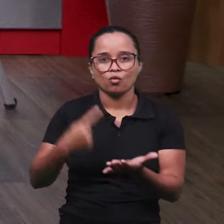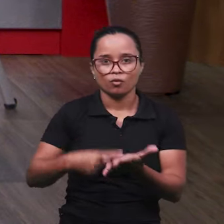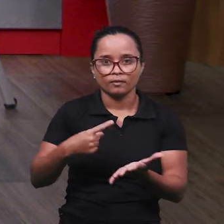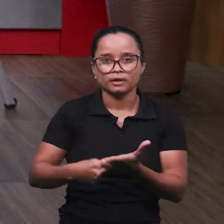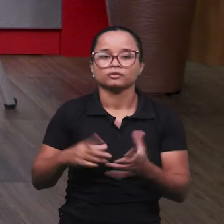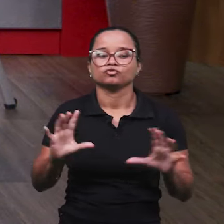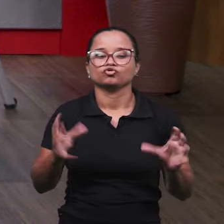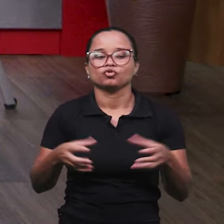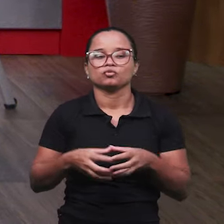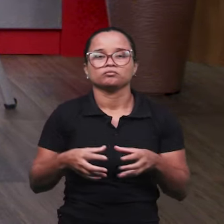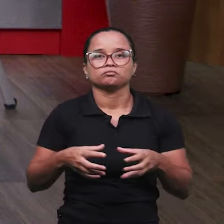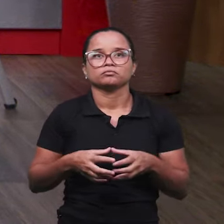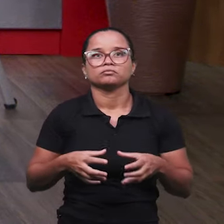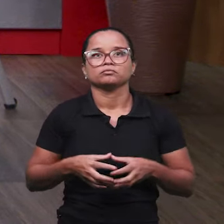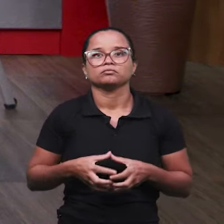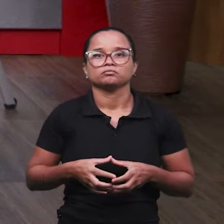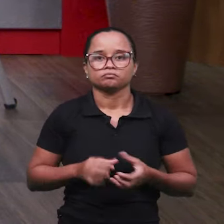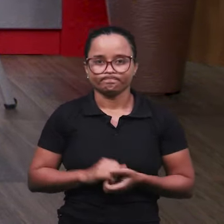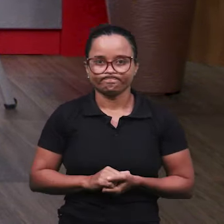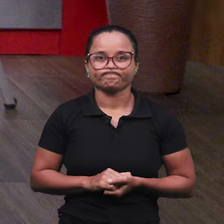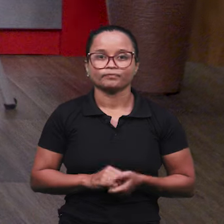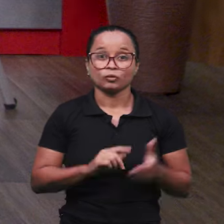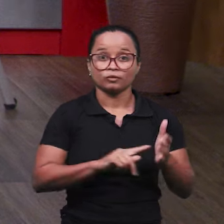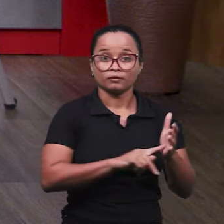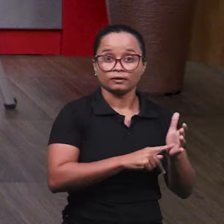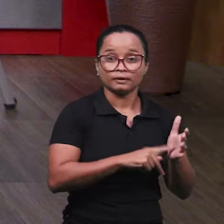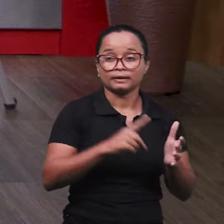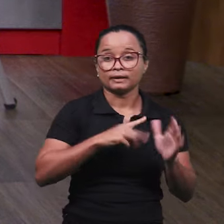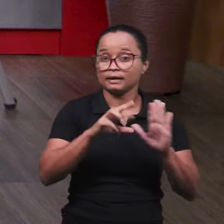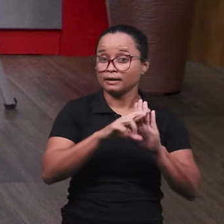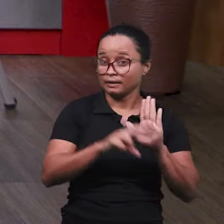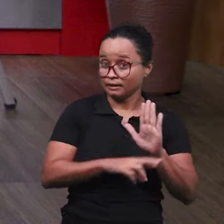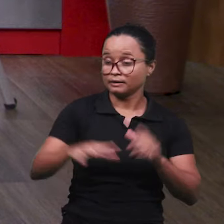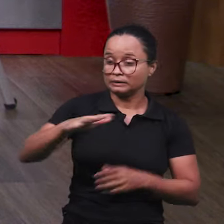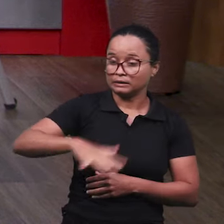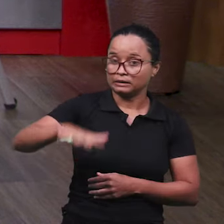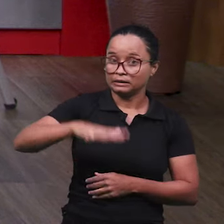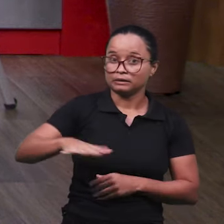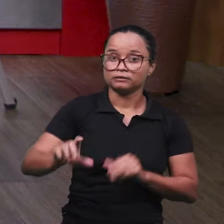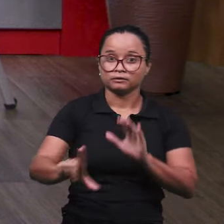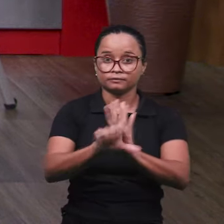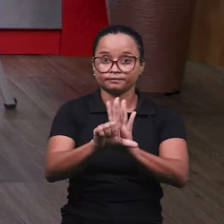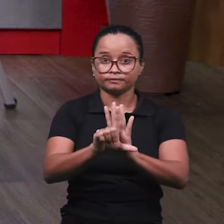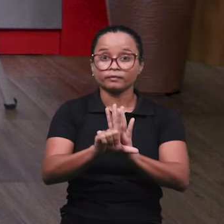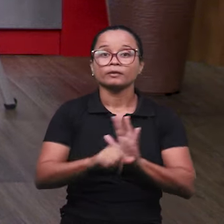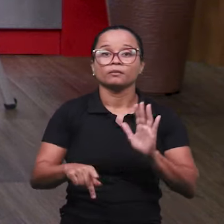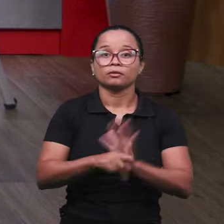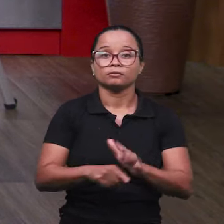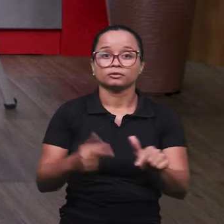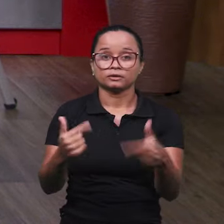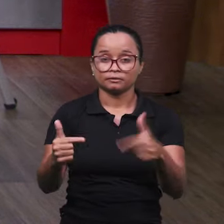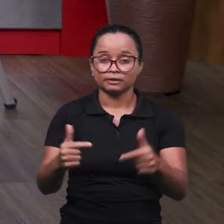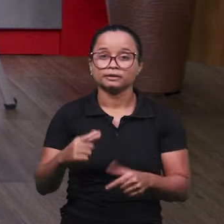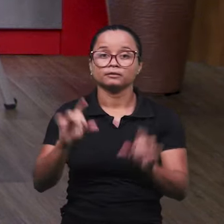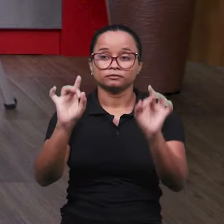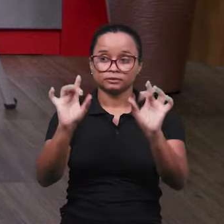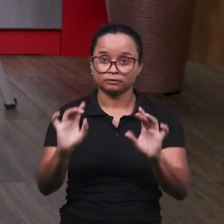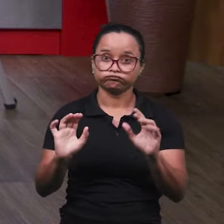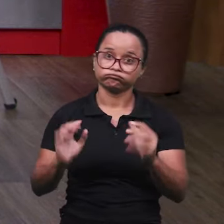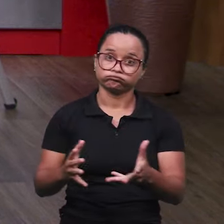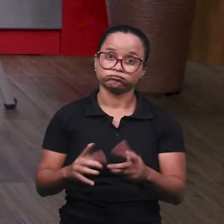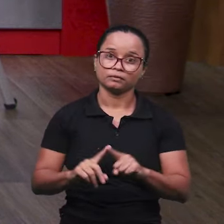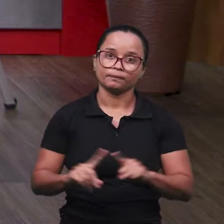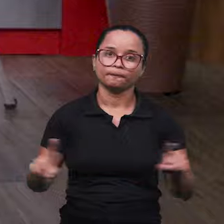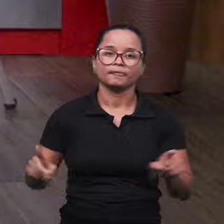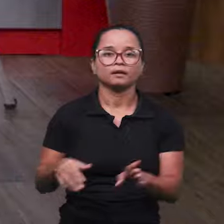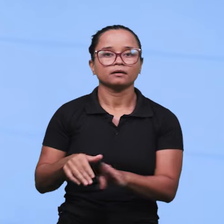coletivo e a convenção coletiva. Claro que existem umas regras gerais, na legislação trabalhista especificamente, mas